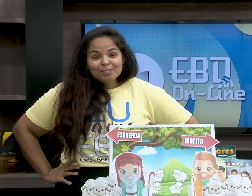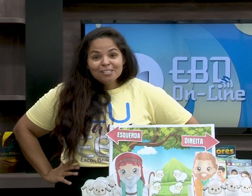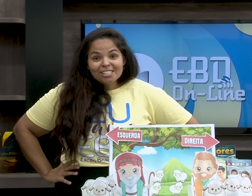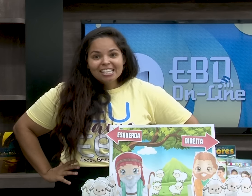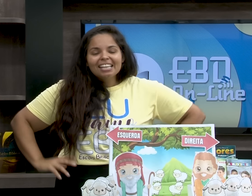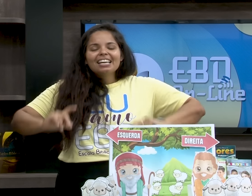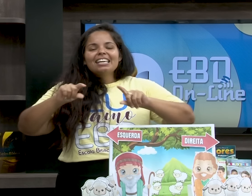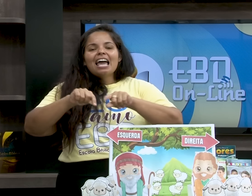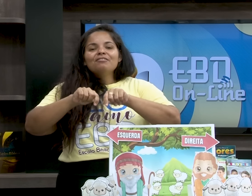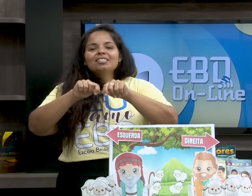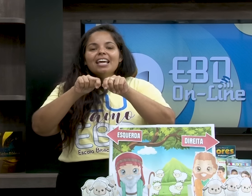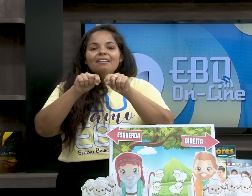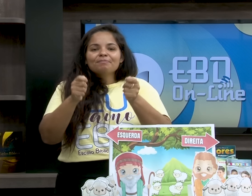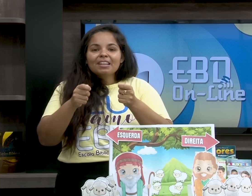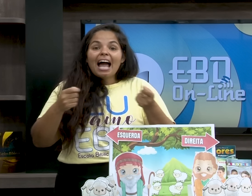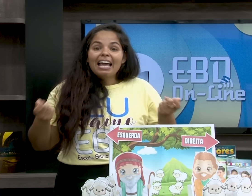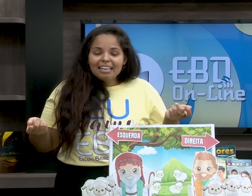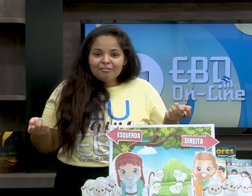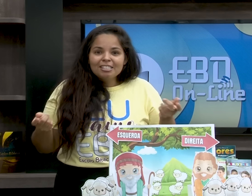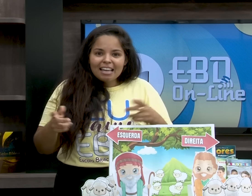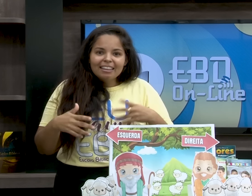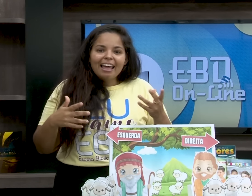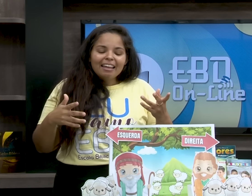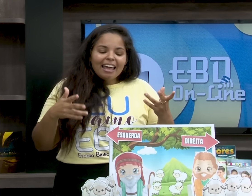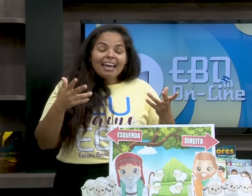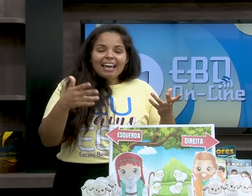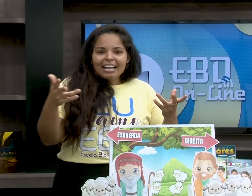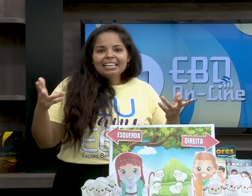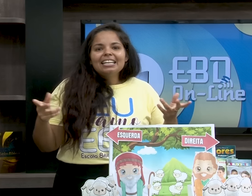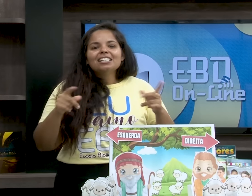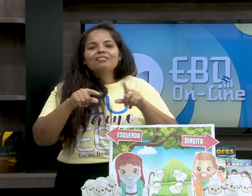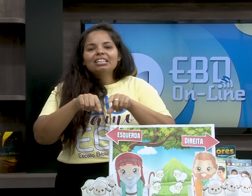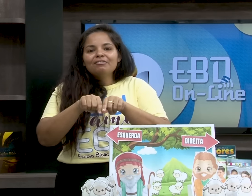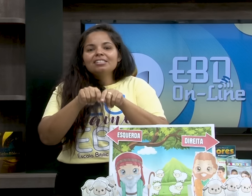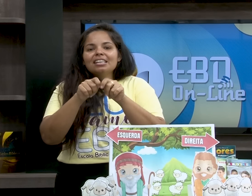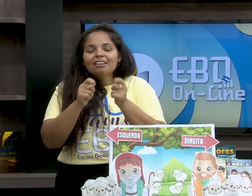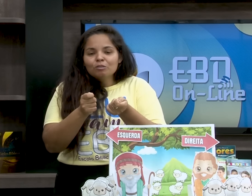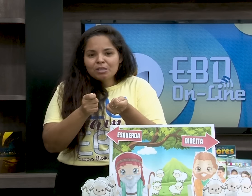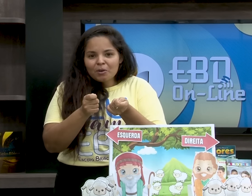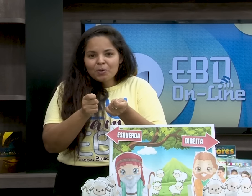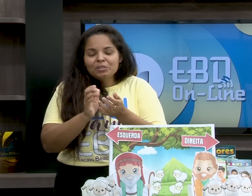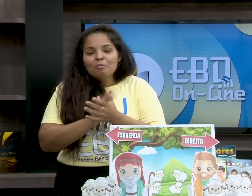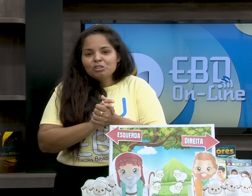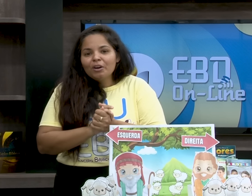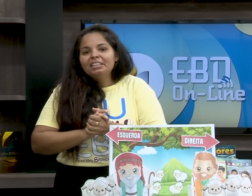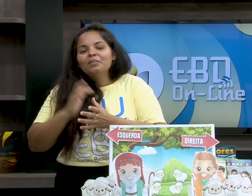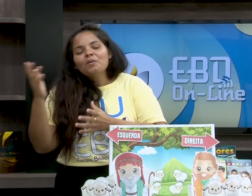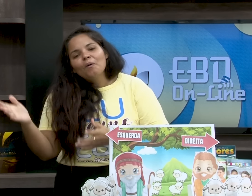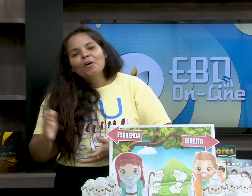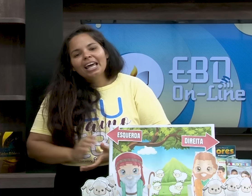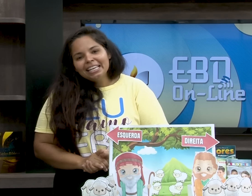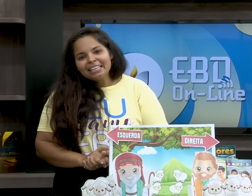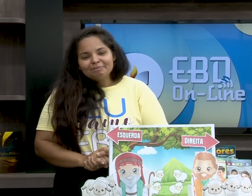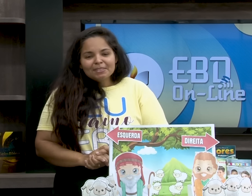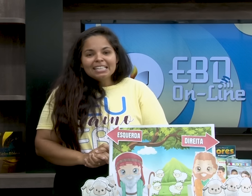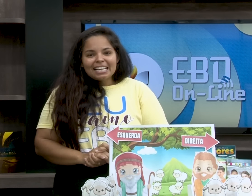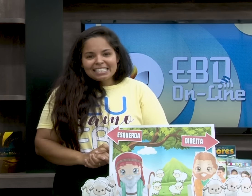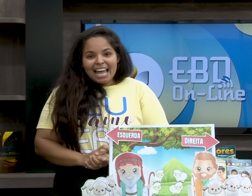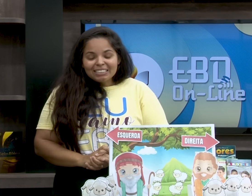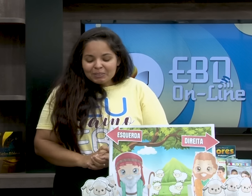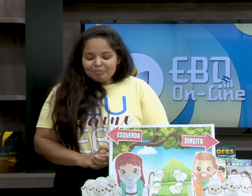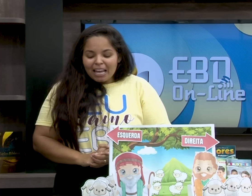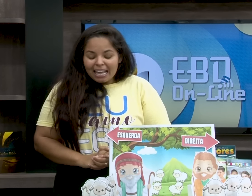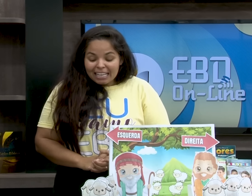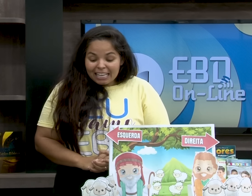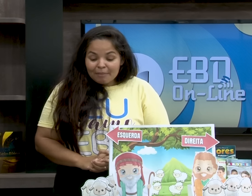dizer, ah, que a gente pode dividir. E aí você, aí você, né, cada criança vai dividir o seu biscoitinho com o coleguinha.